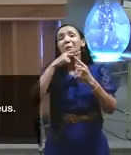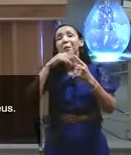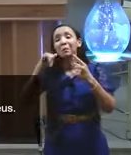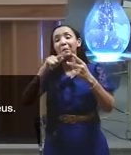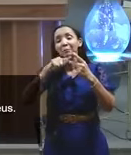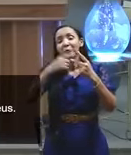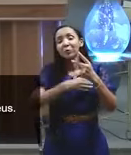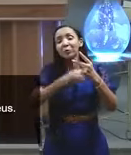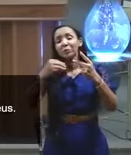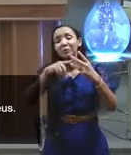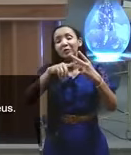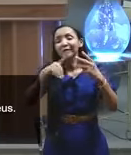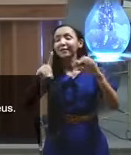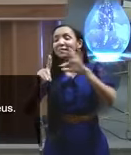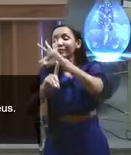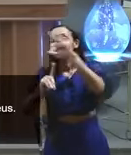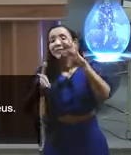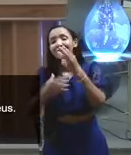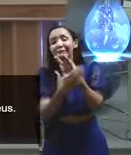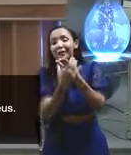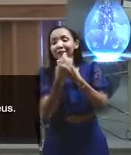a tua vida é do pai